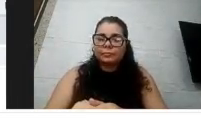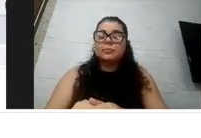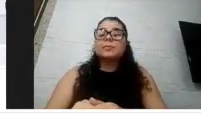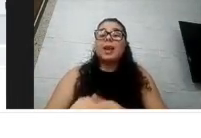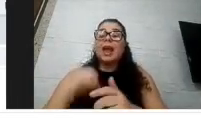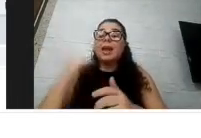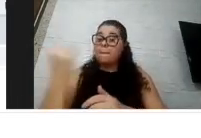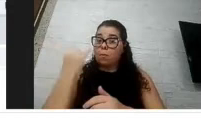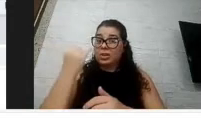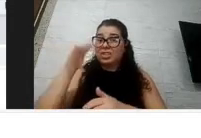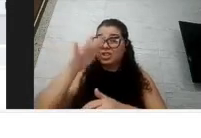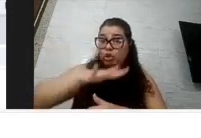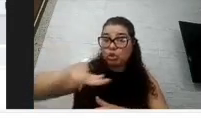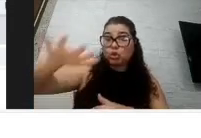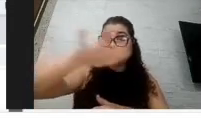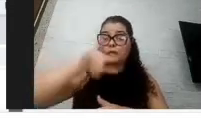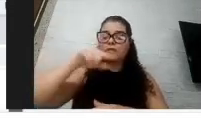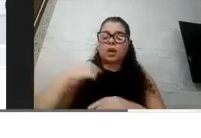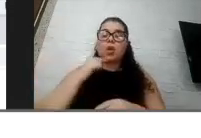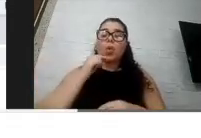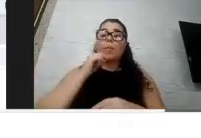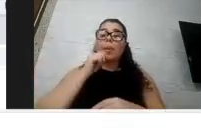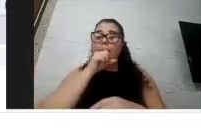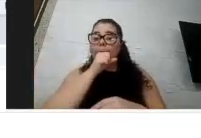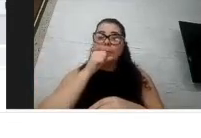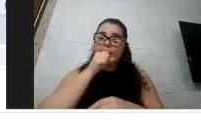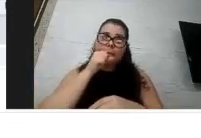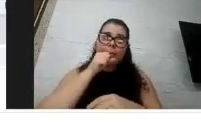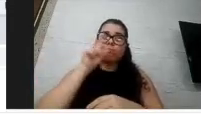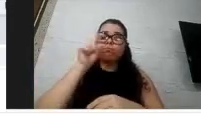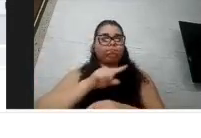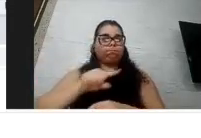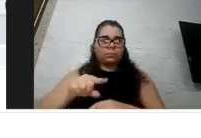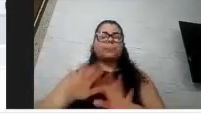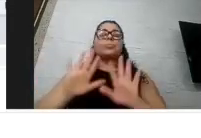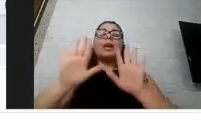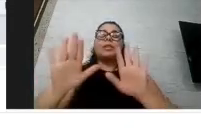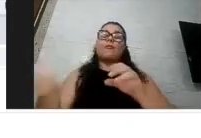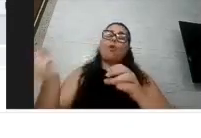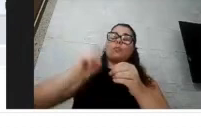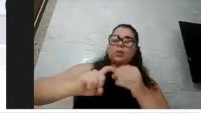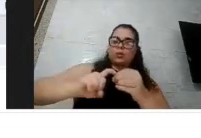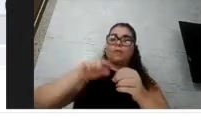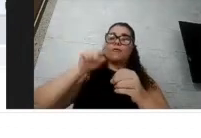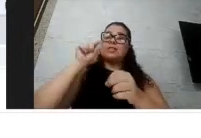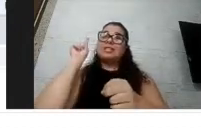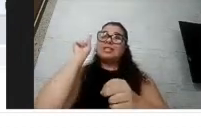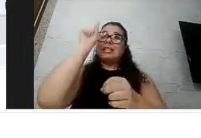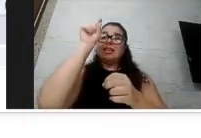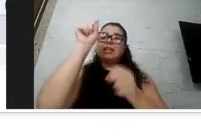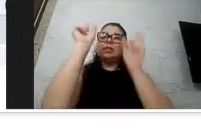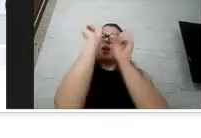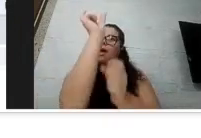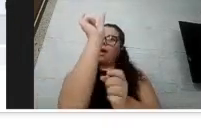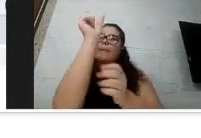desligado. Aí você clica em Atividades e aqui tem todas as informações do nosso curso.